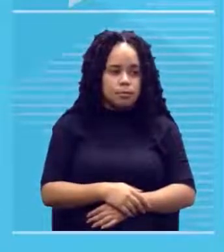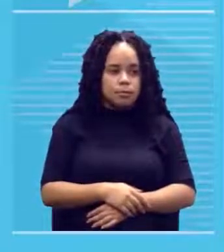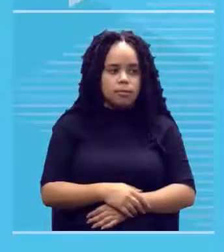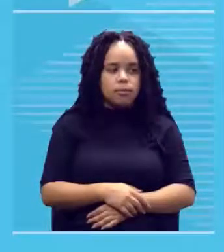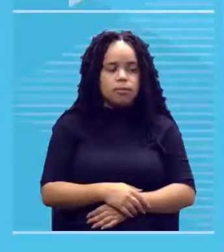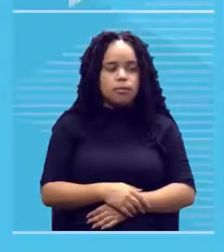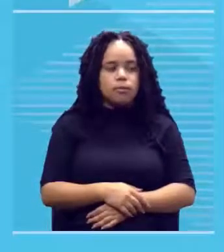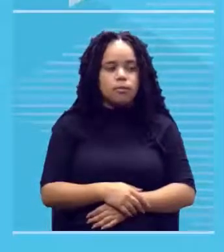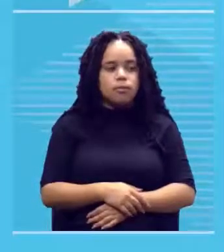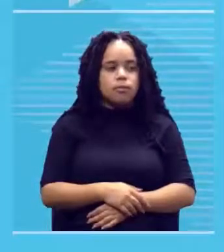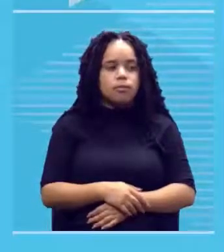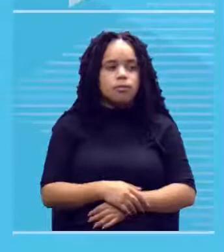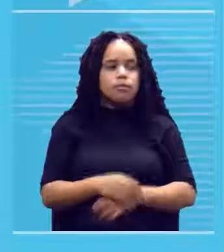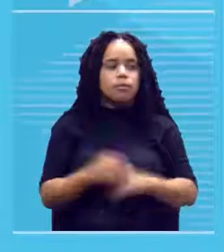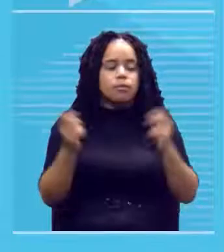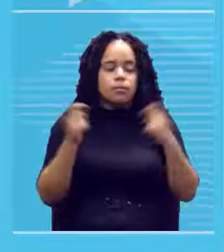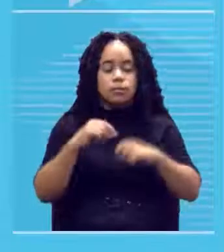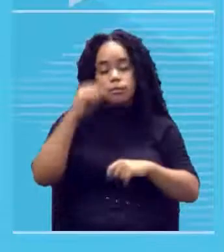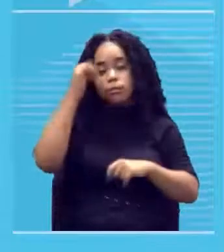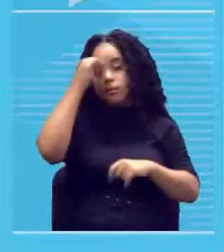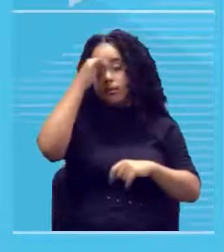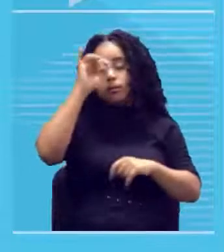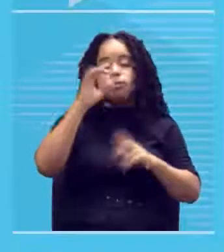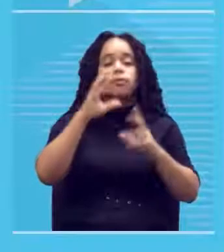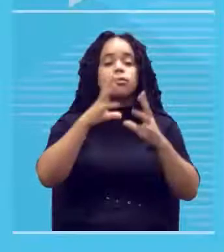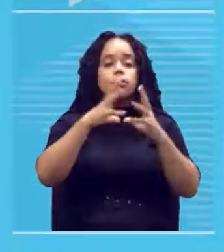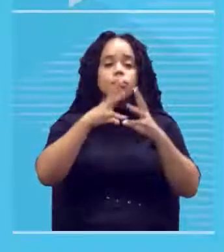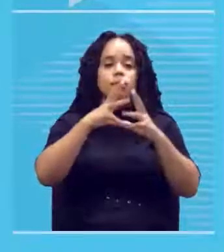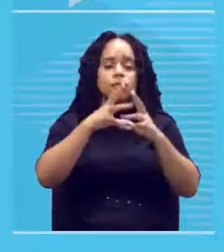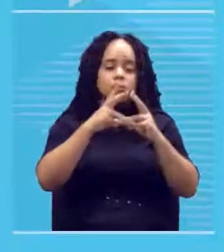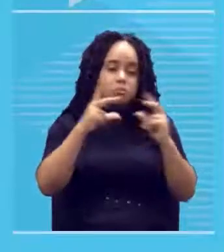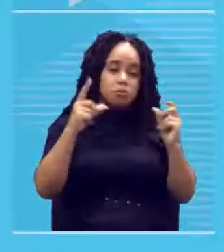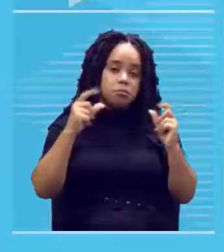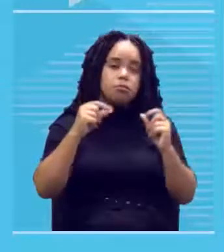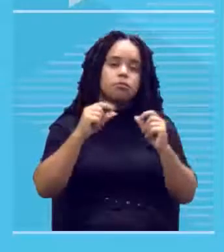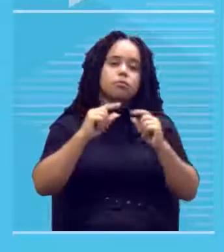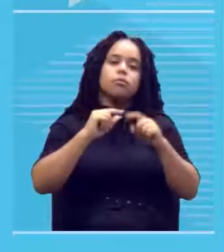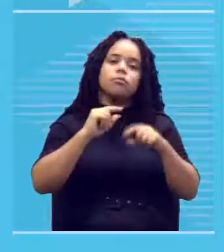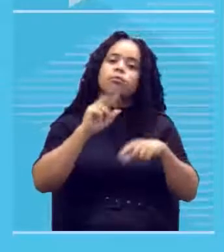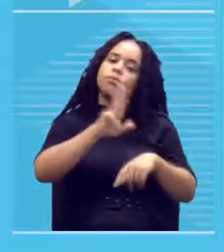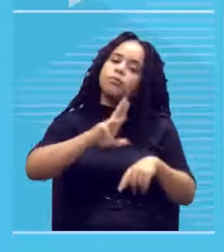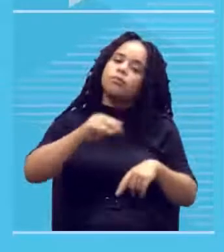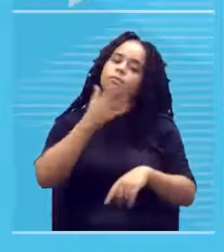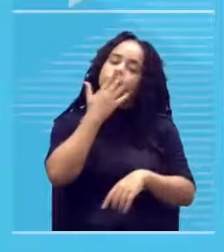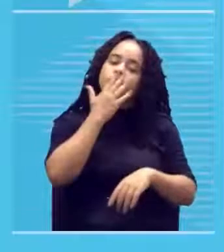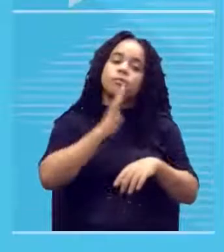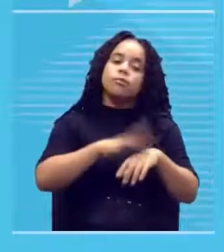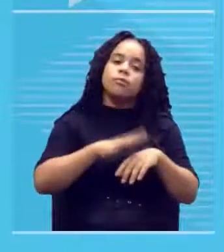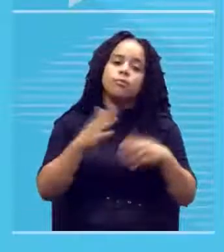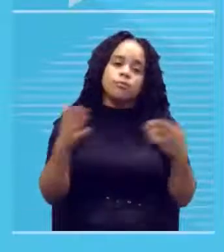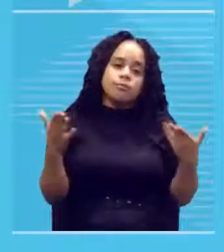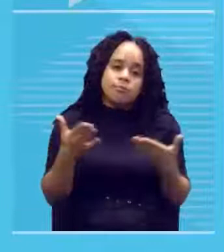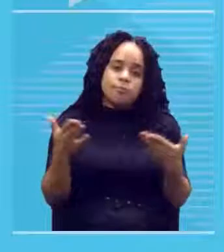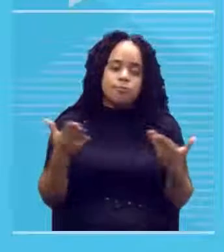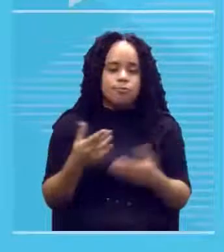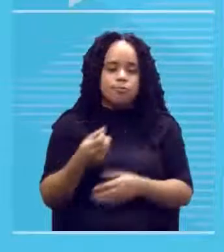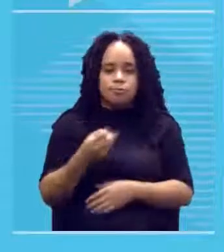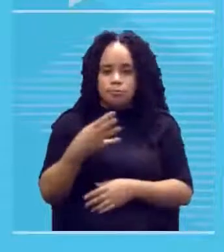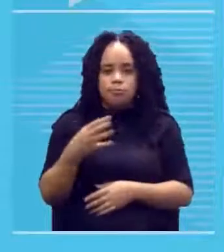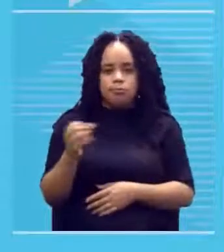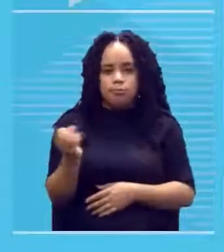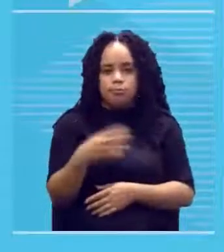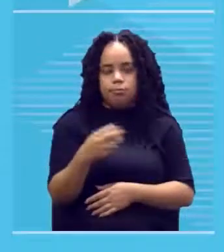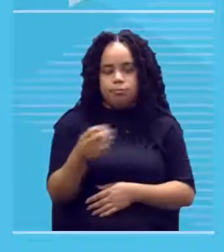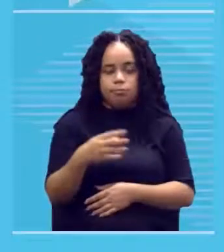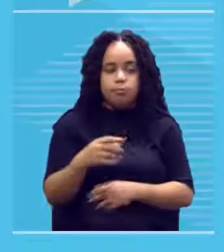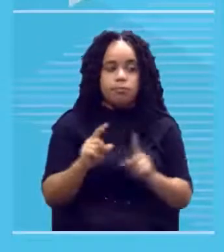prevenindo para prevenir descascar ele usa um tipo específico de tinta mais moderno certo mas no início